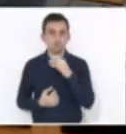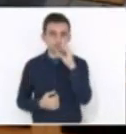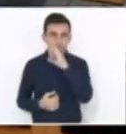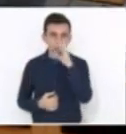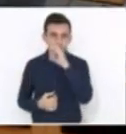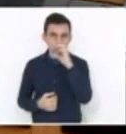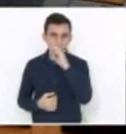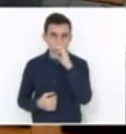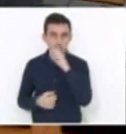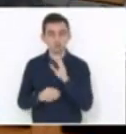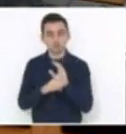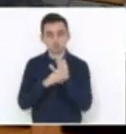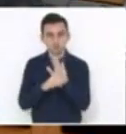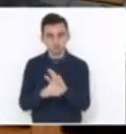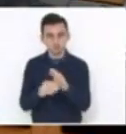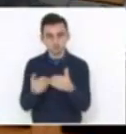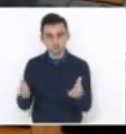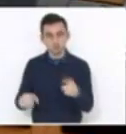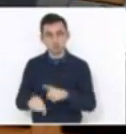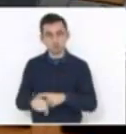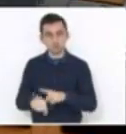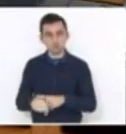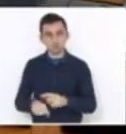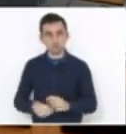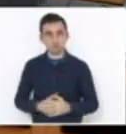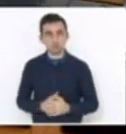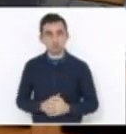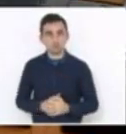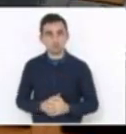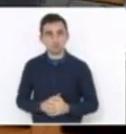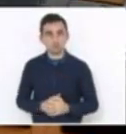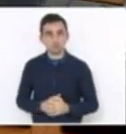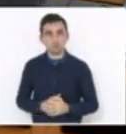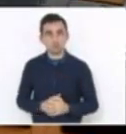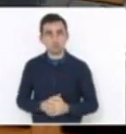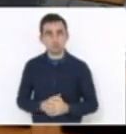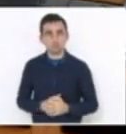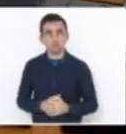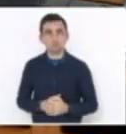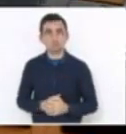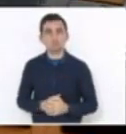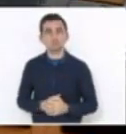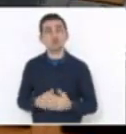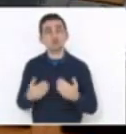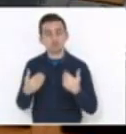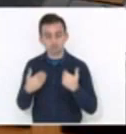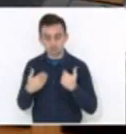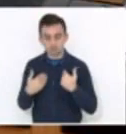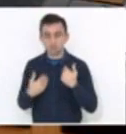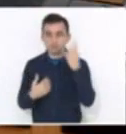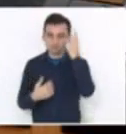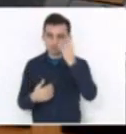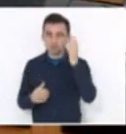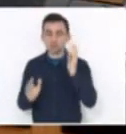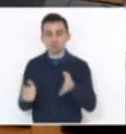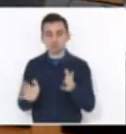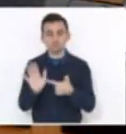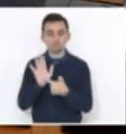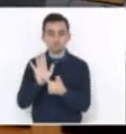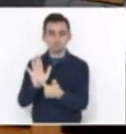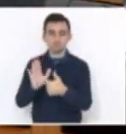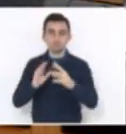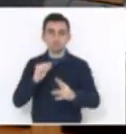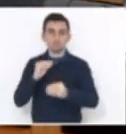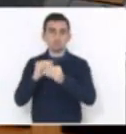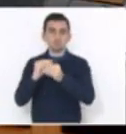colaborar com o tempo. Nós, eu fui um dos deputados que apresentei emenda para que os